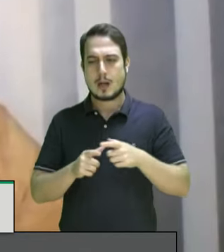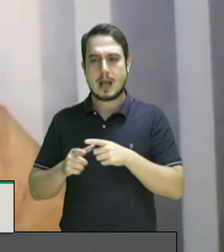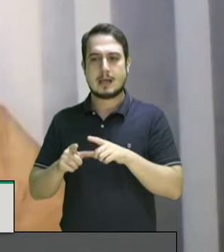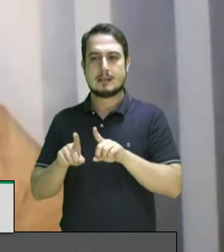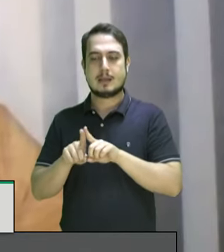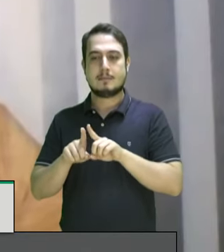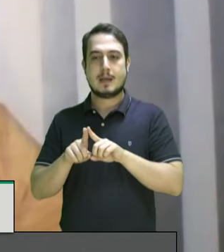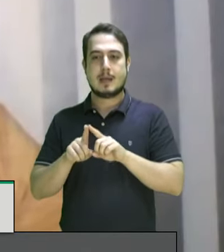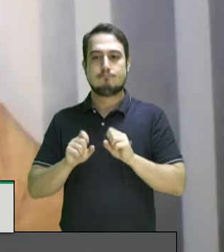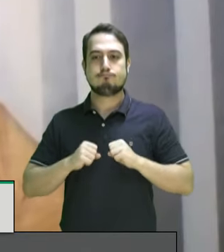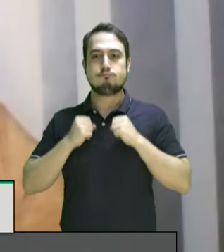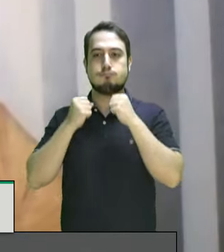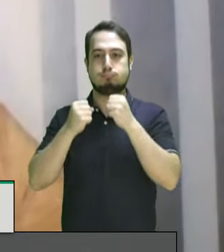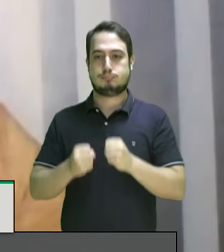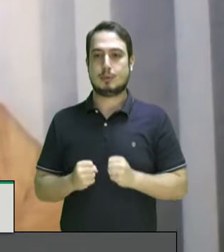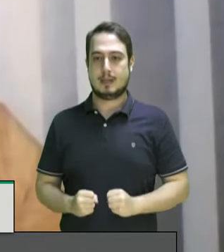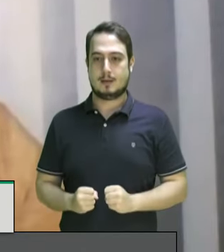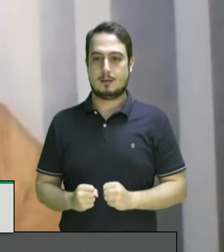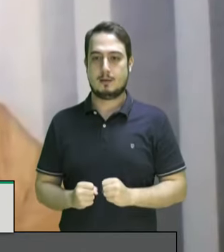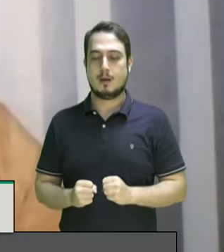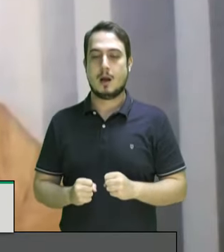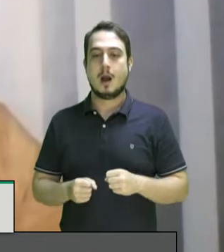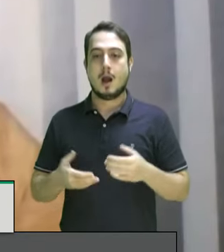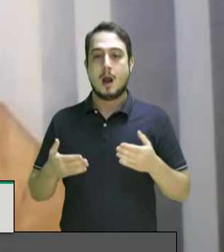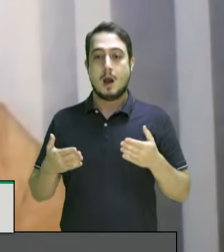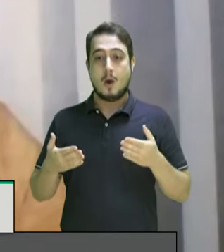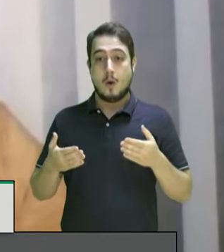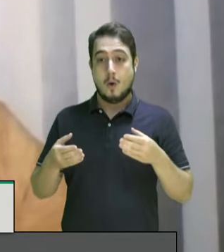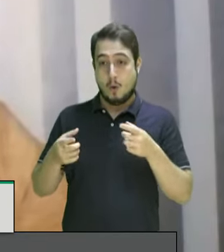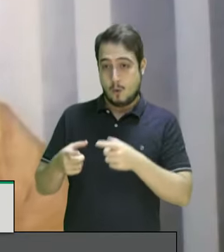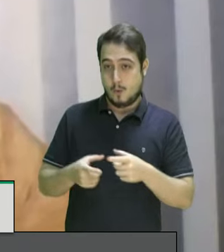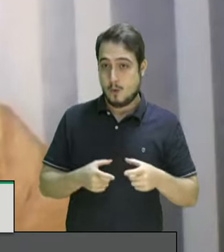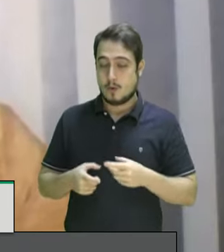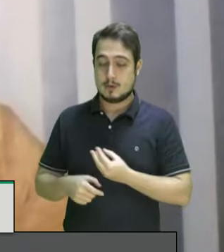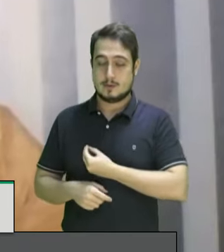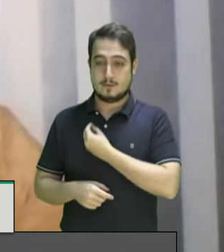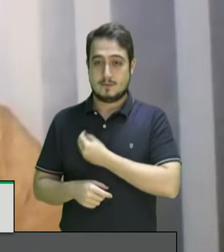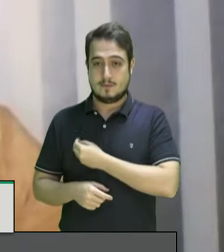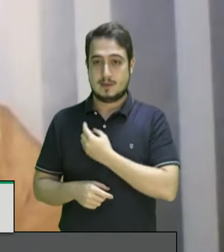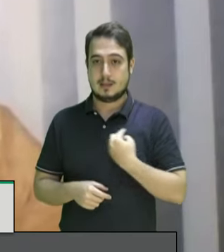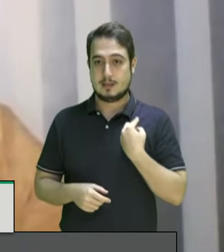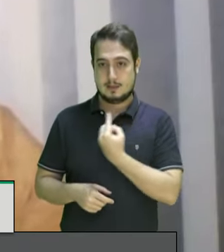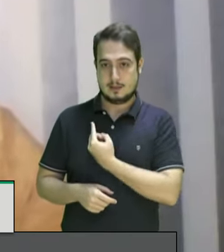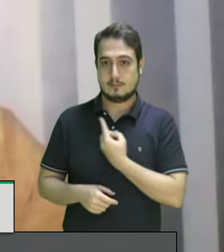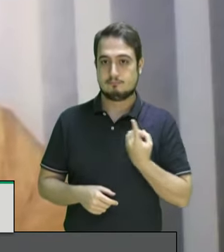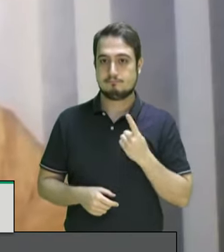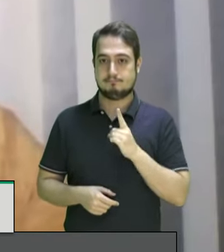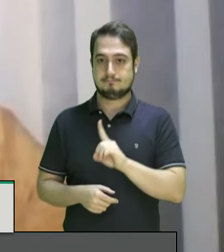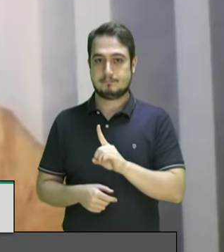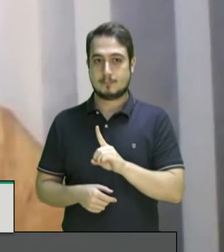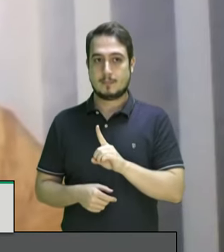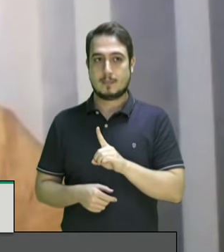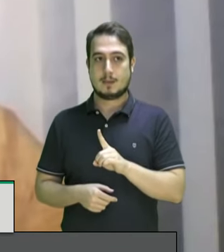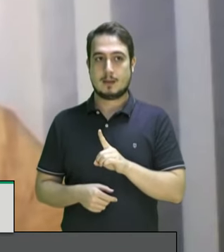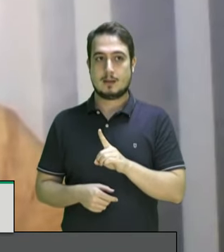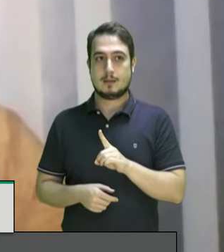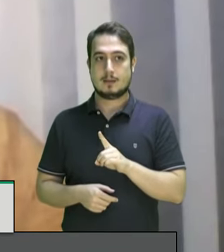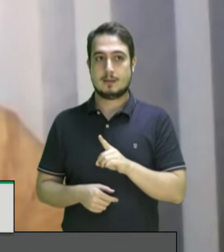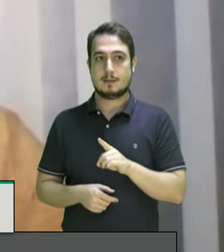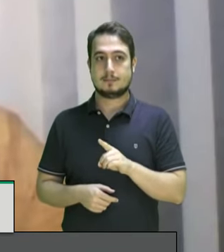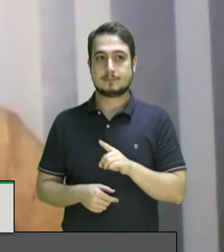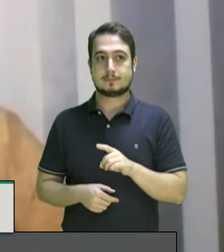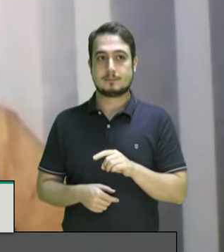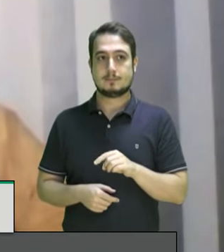onde são determinadas as condições de vida de todos nós porque é exatamente nesses lugares